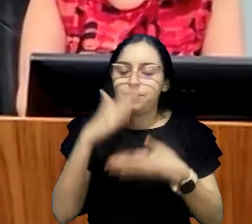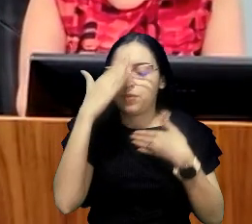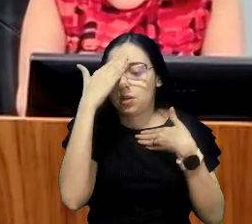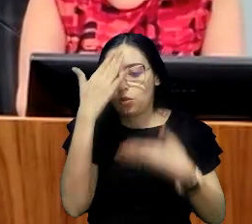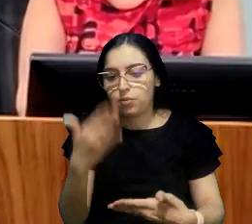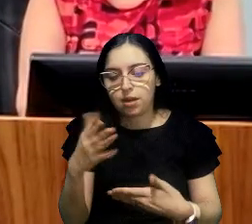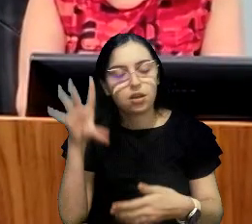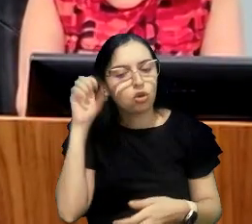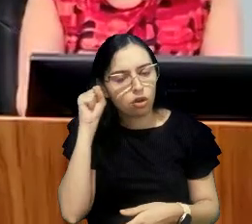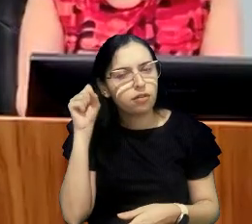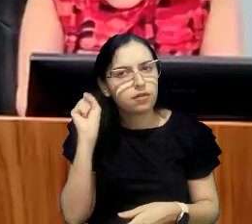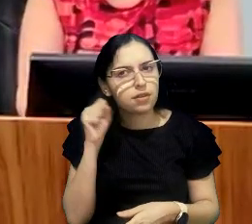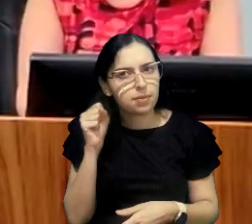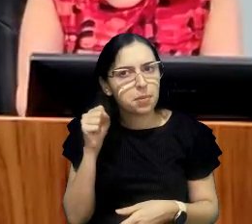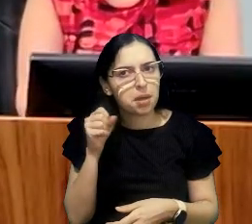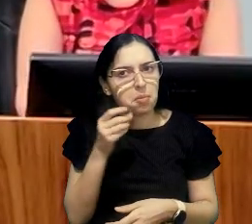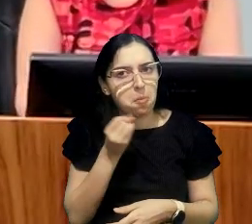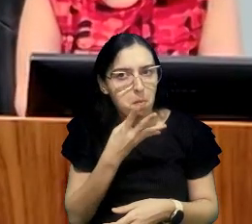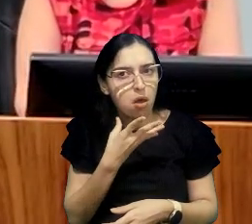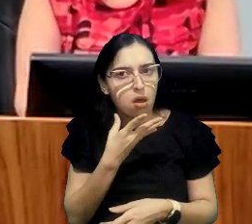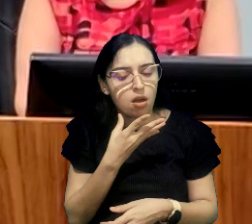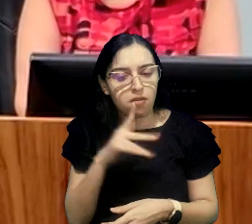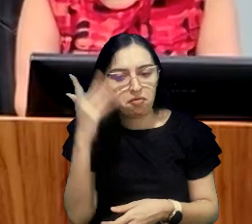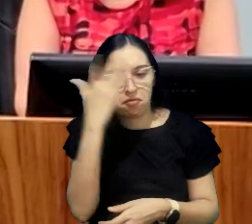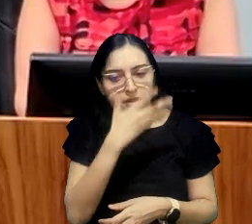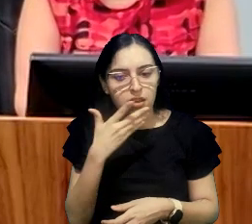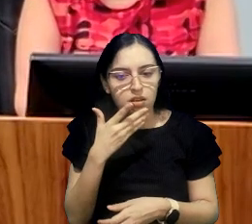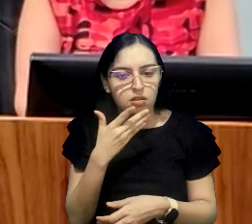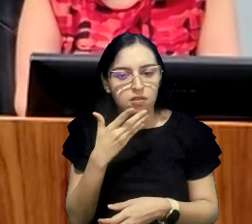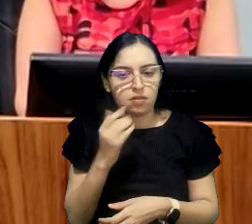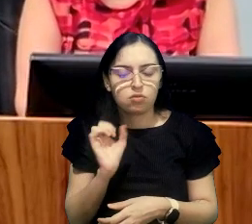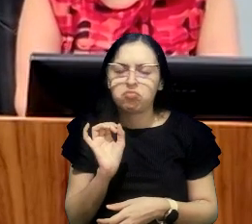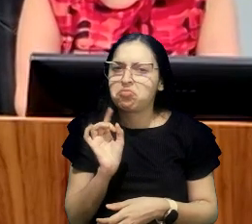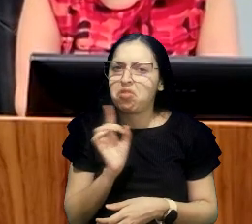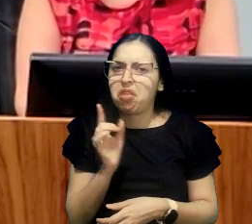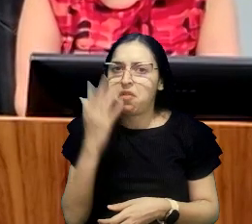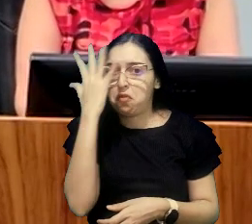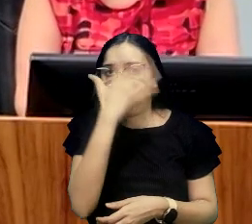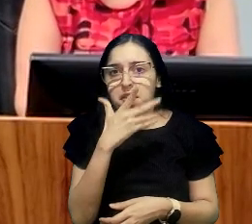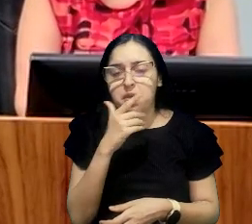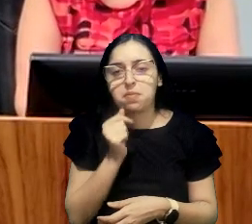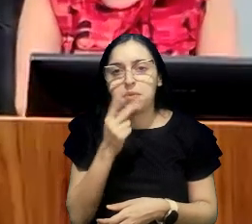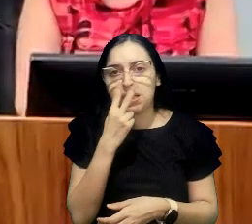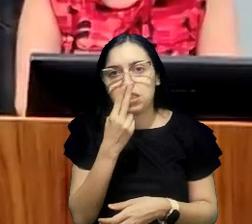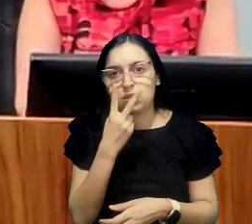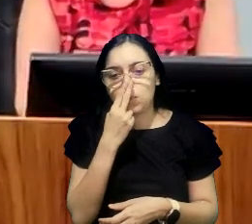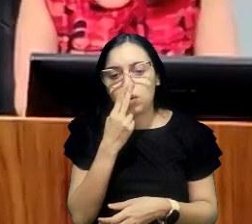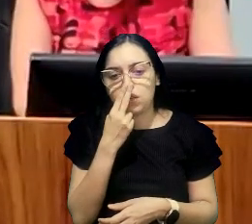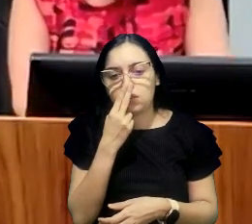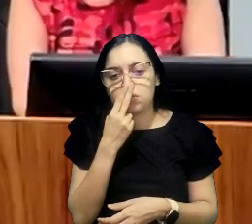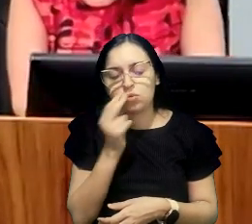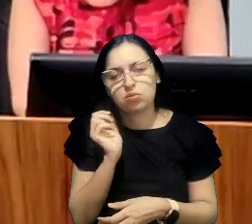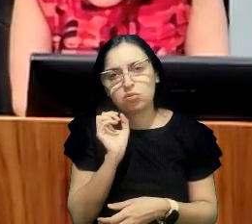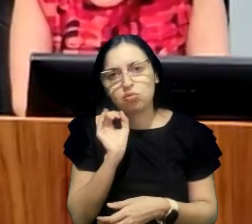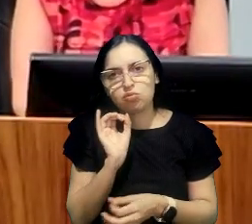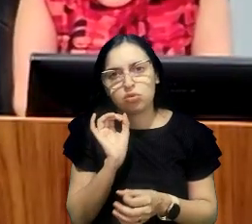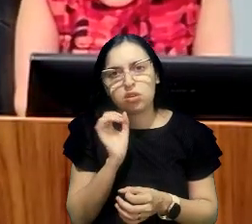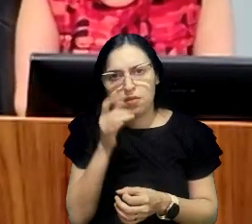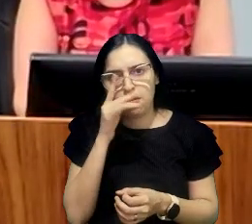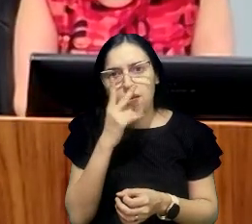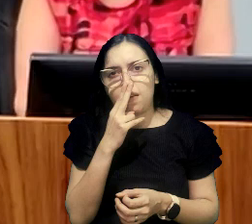ouvem bem? Me ouvem e me veem? Nós não estamos ainda vendo, né? Mas é porque eu acho que aqui a gente... Será que a gente vai ver, né?